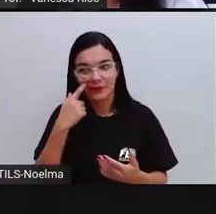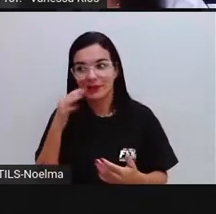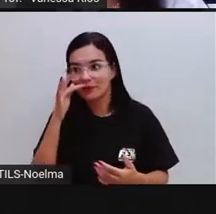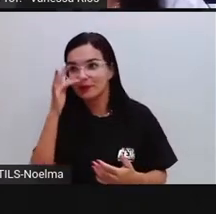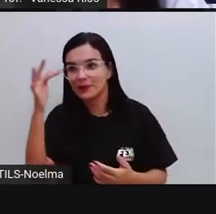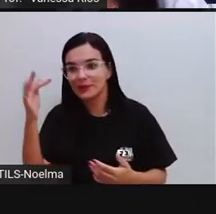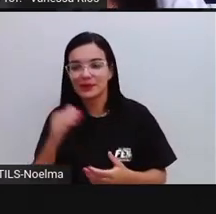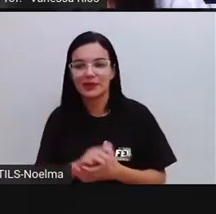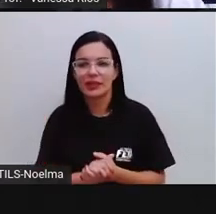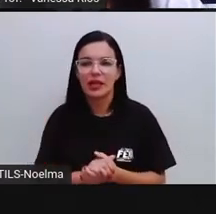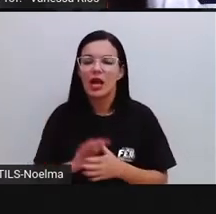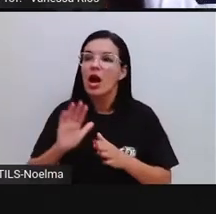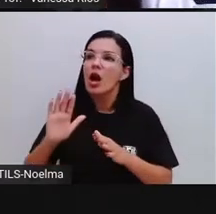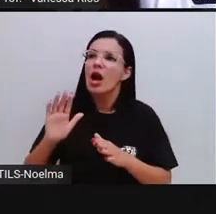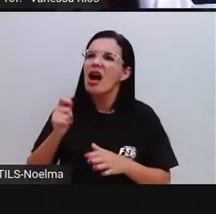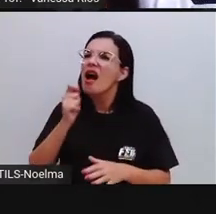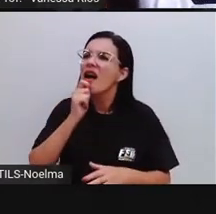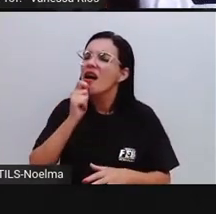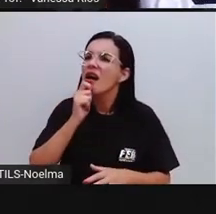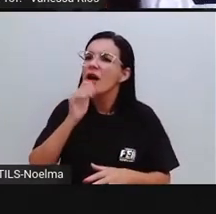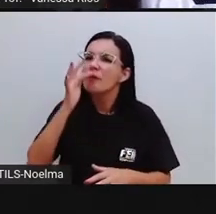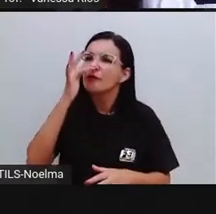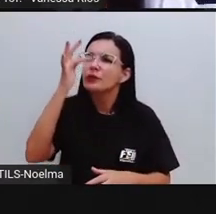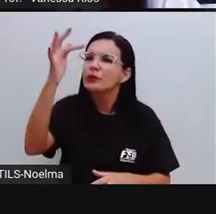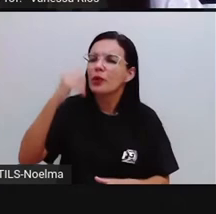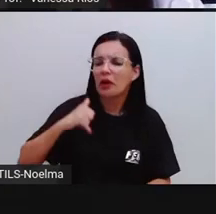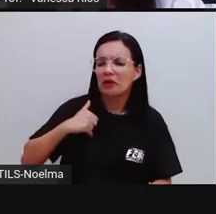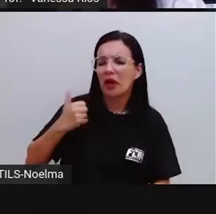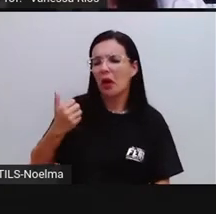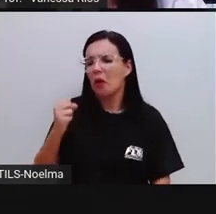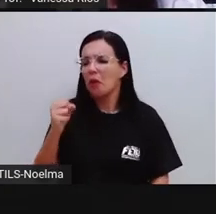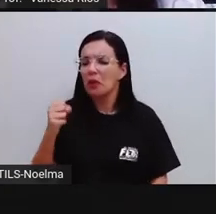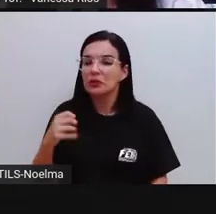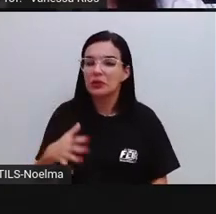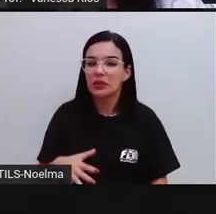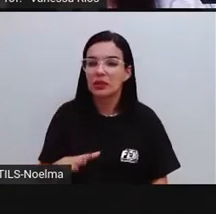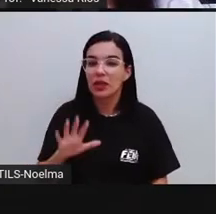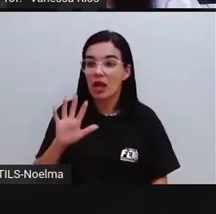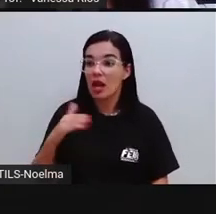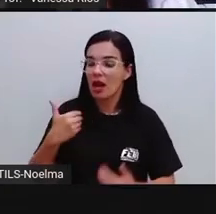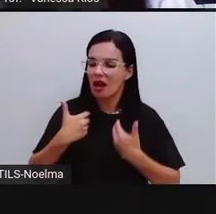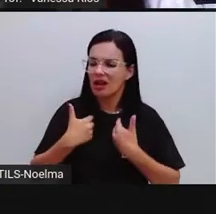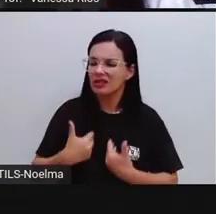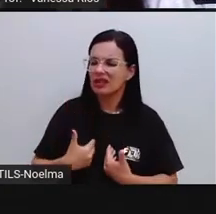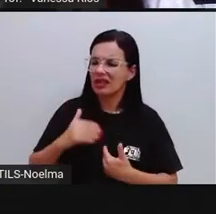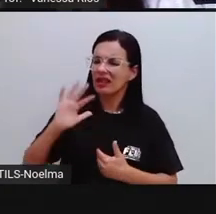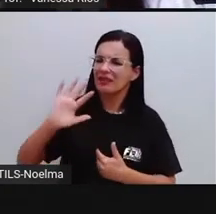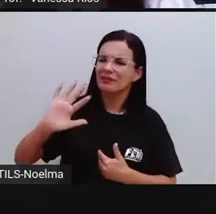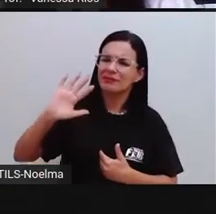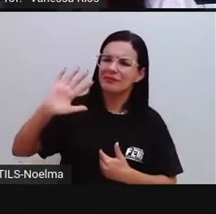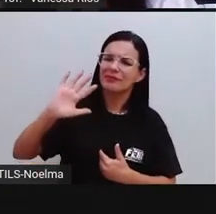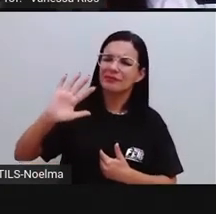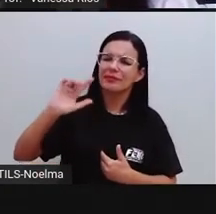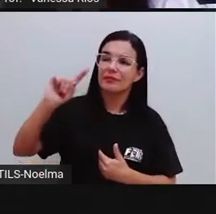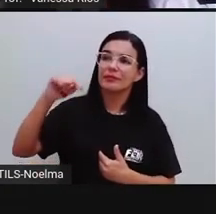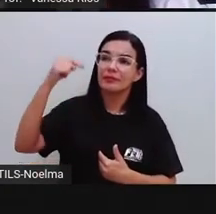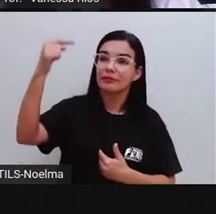futuro, ó. Quando eu tiver uns oito anos. Então eu cansarei de ler.